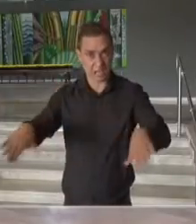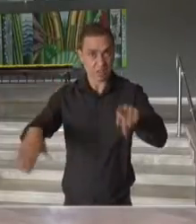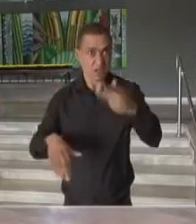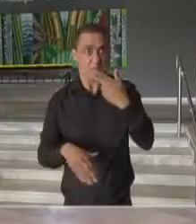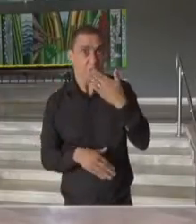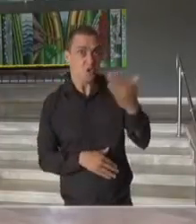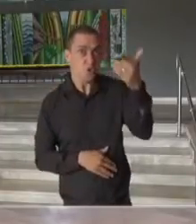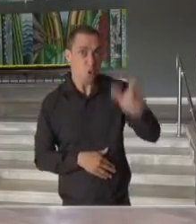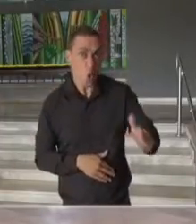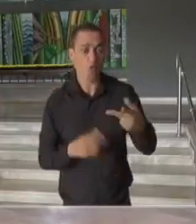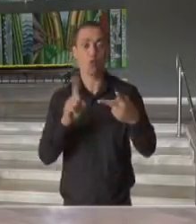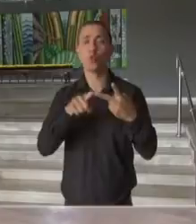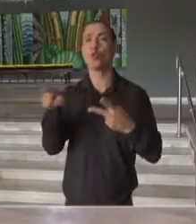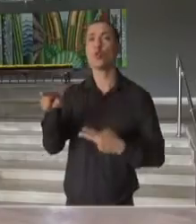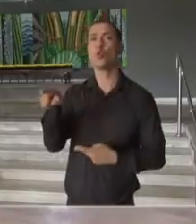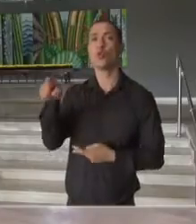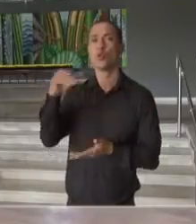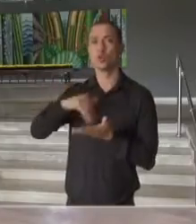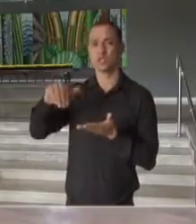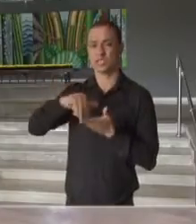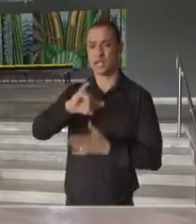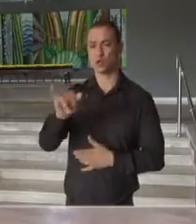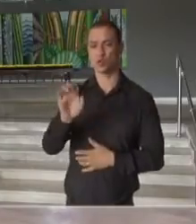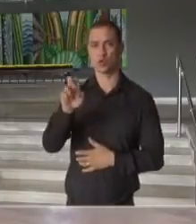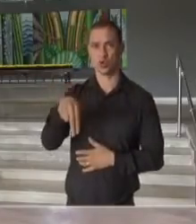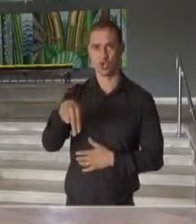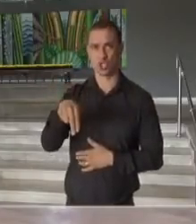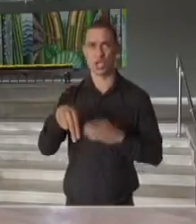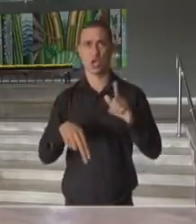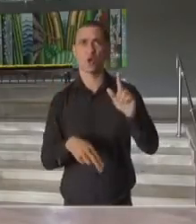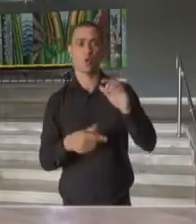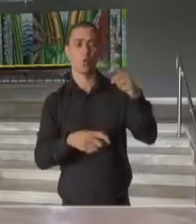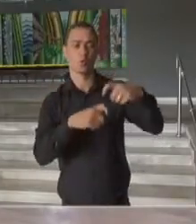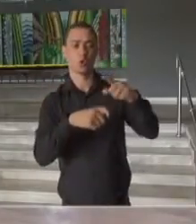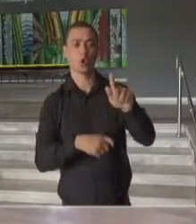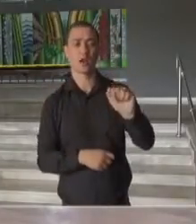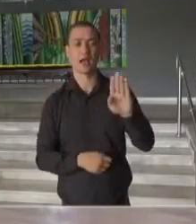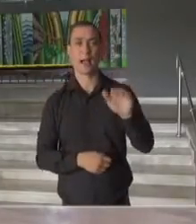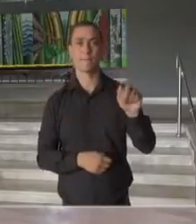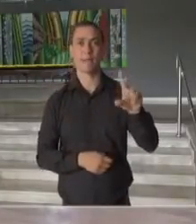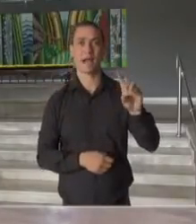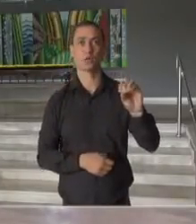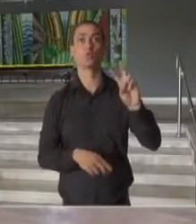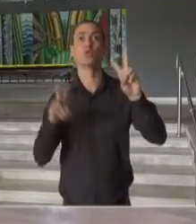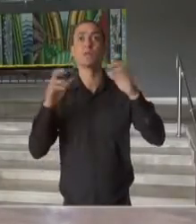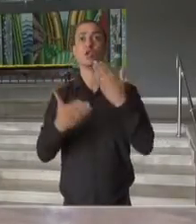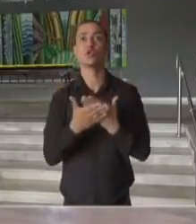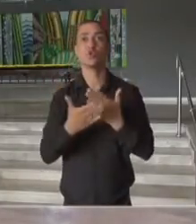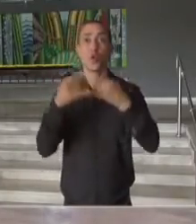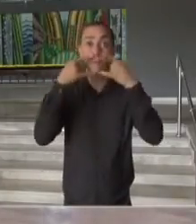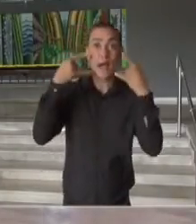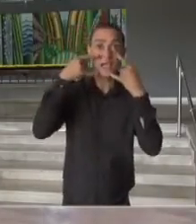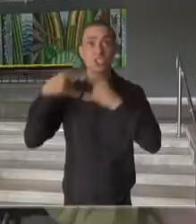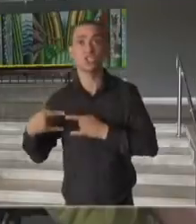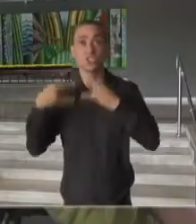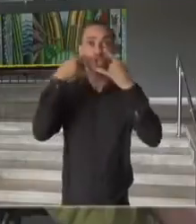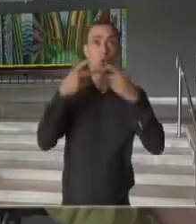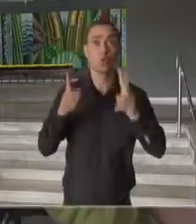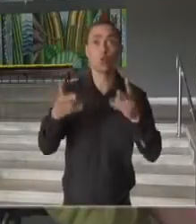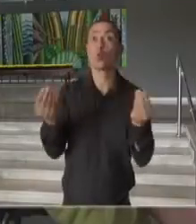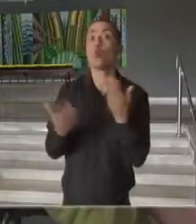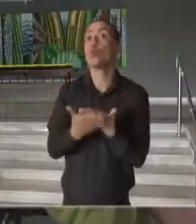atualização, o secretário Jean-Gurinstein, doutor Gabardo, também, sobre o estudo das máscaras. Obrigada.